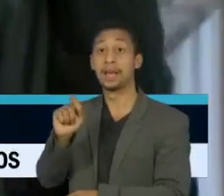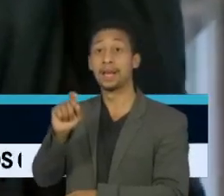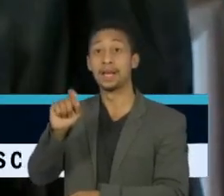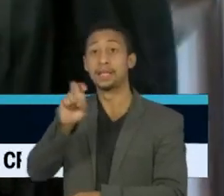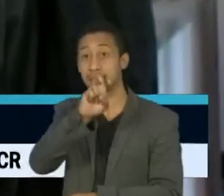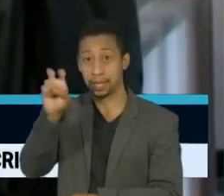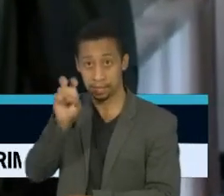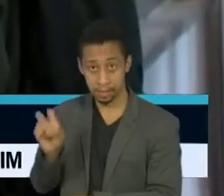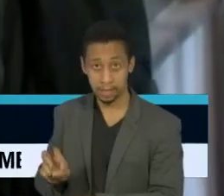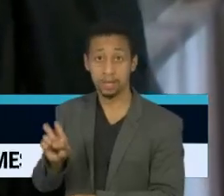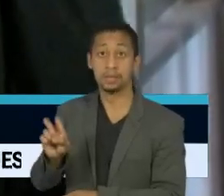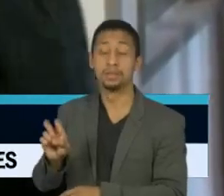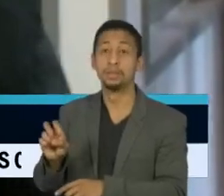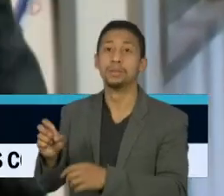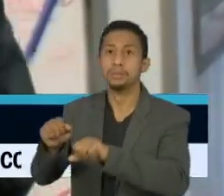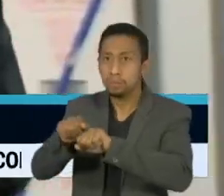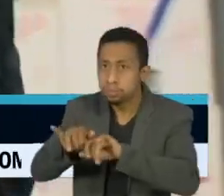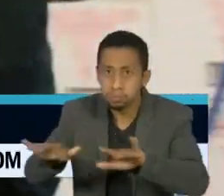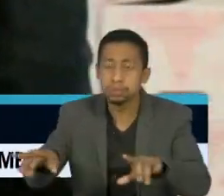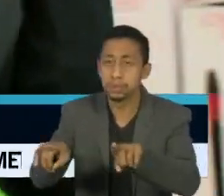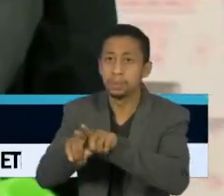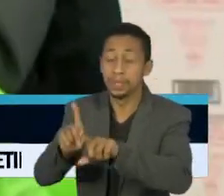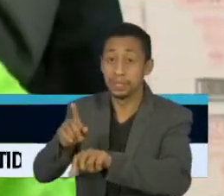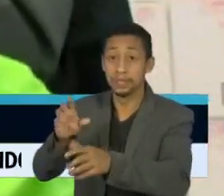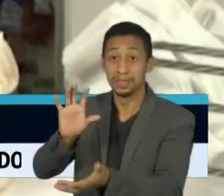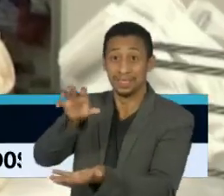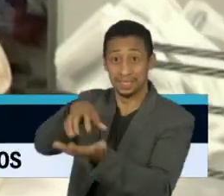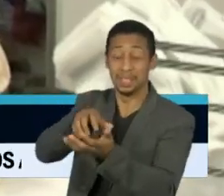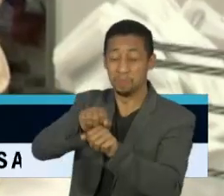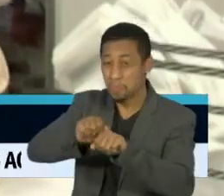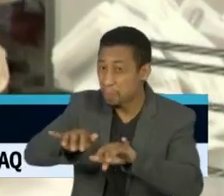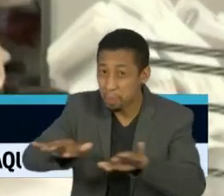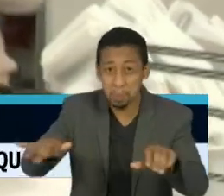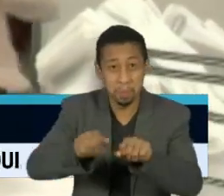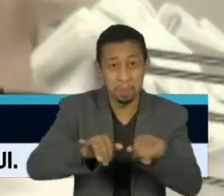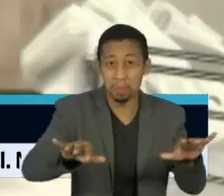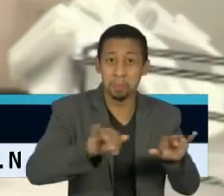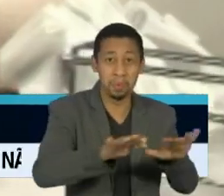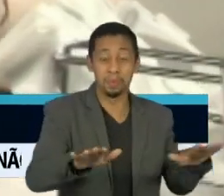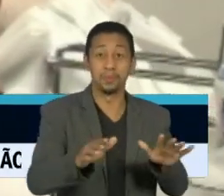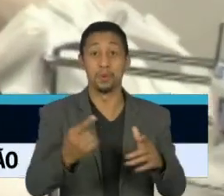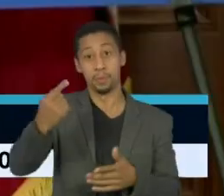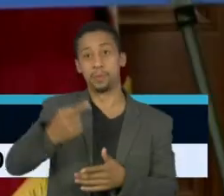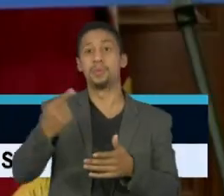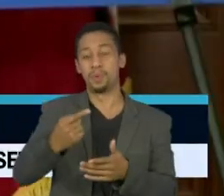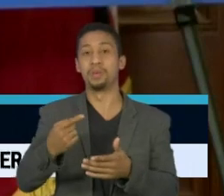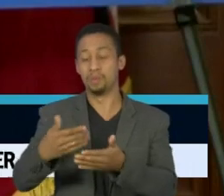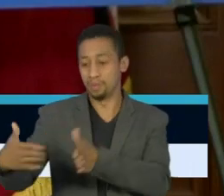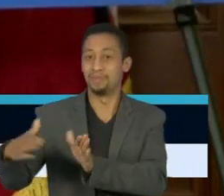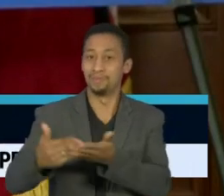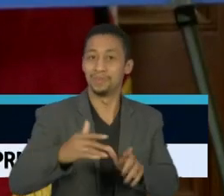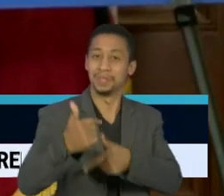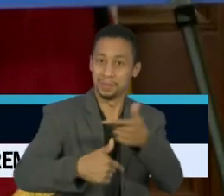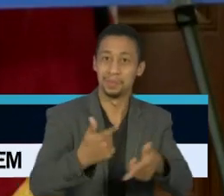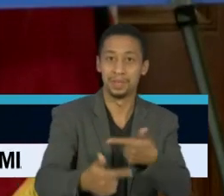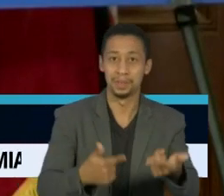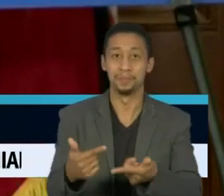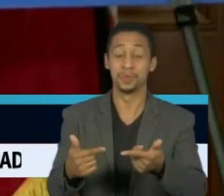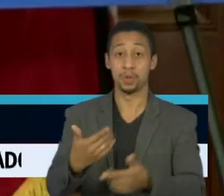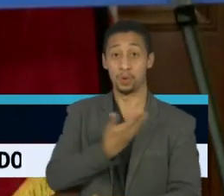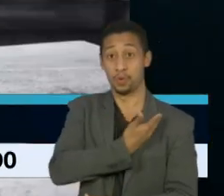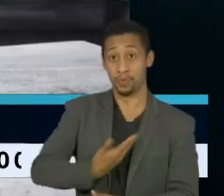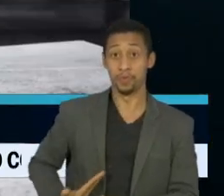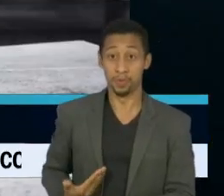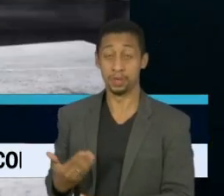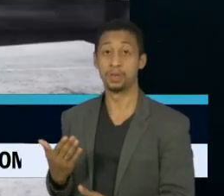inclusive, o epicentro da pandemia no país. O estado foi o primeiro a retomar as atividades. O governador, Greg Abbott, afirma